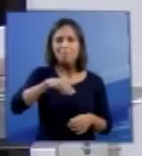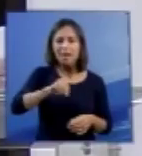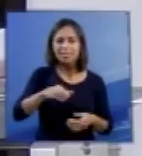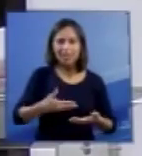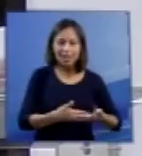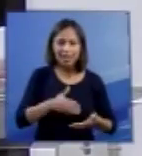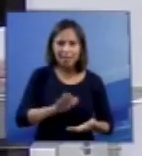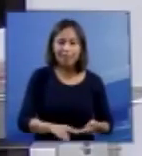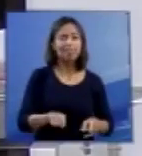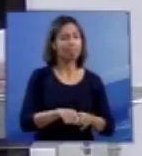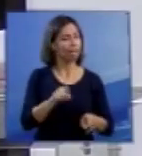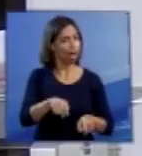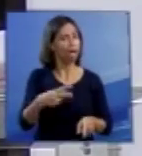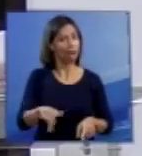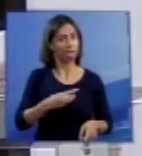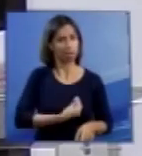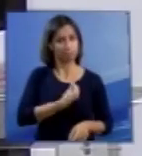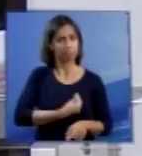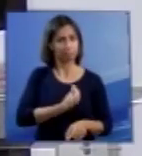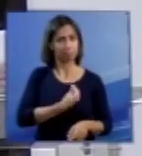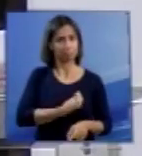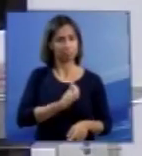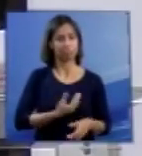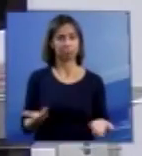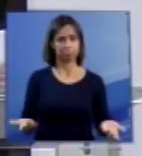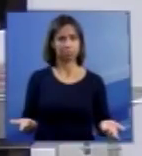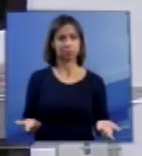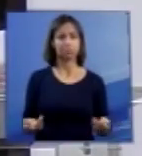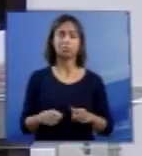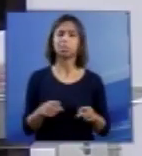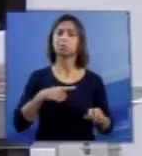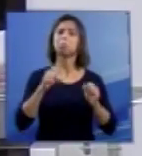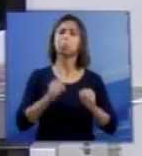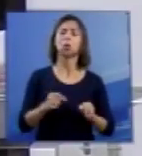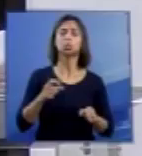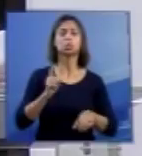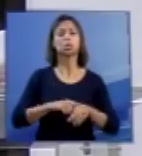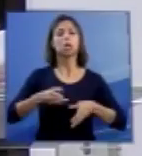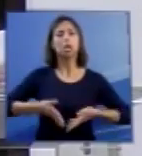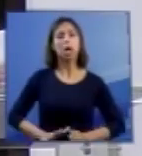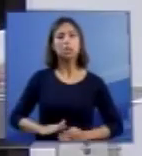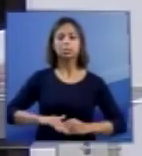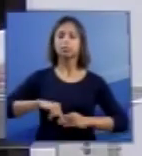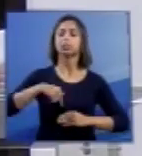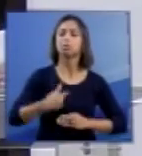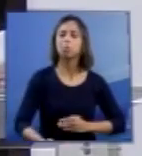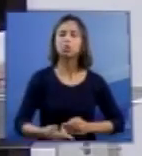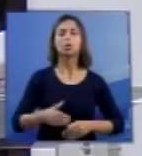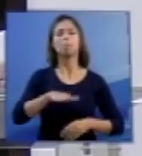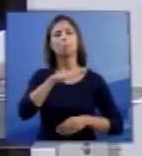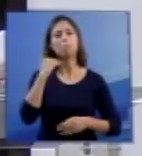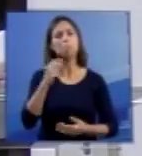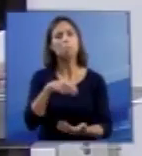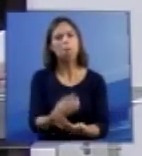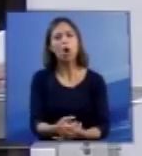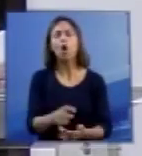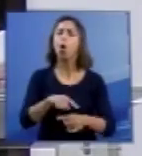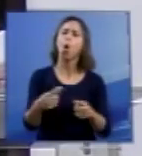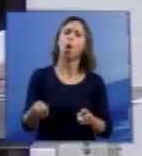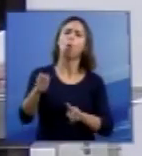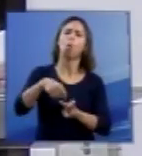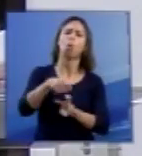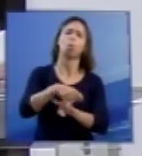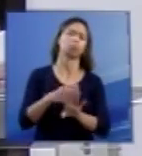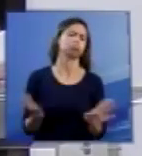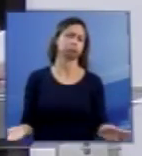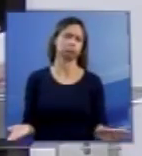viva ele alguns minutos ou, excepcionalmente, mais tempo, tem a sua decisão respeitada. Mas, as mulheres